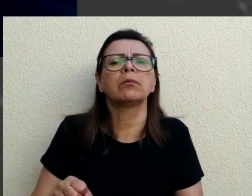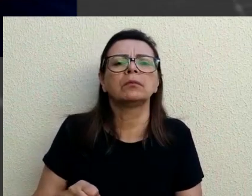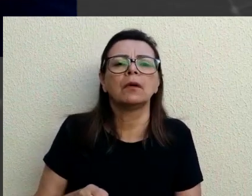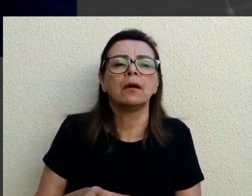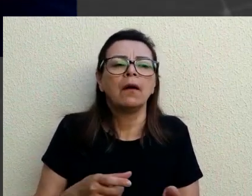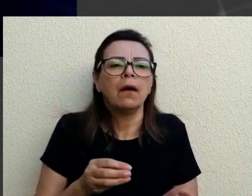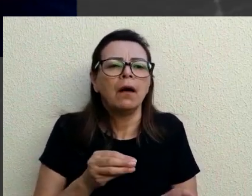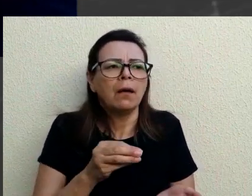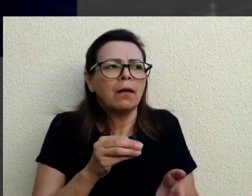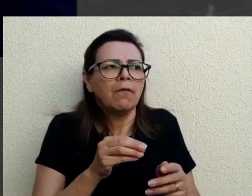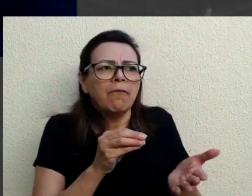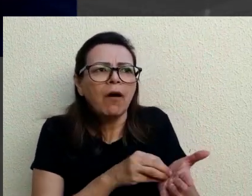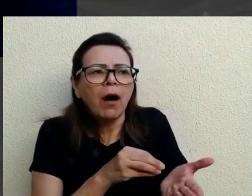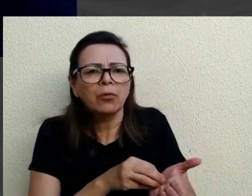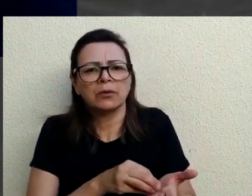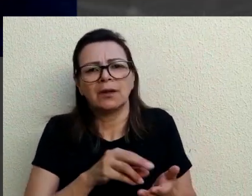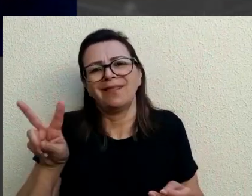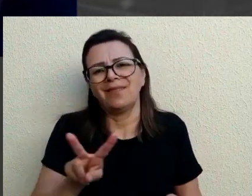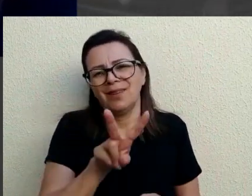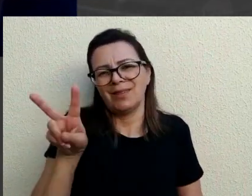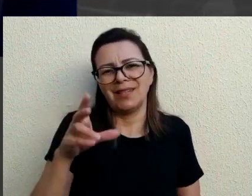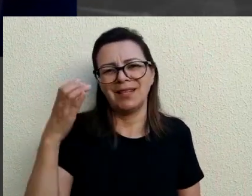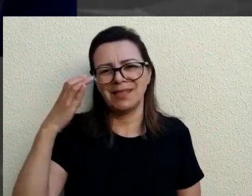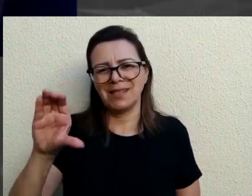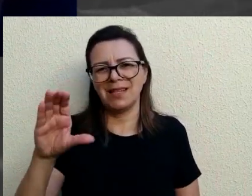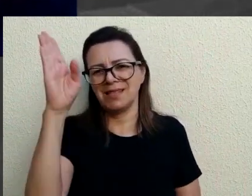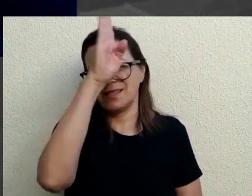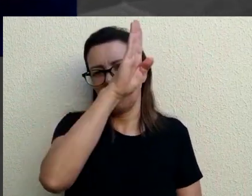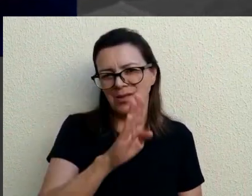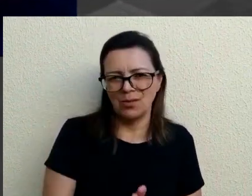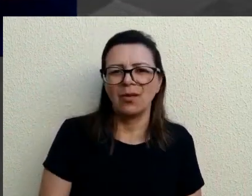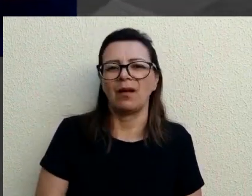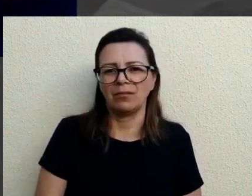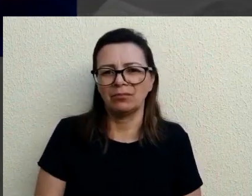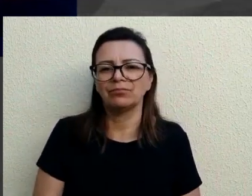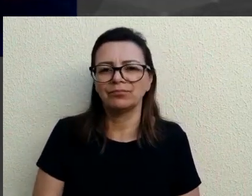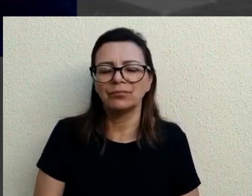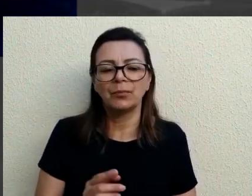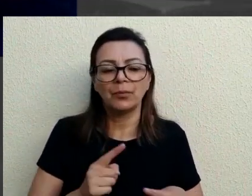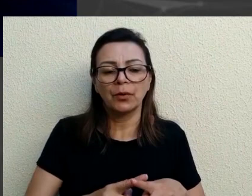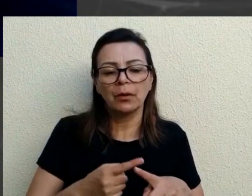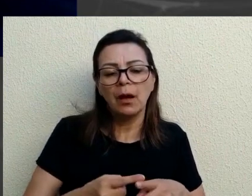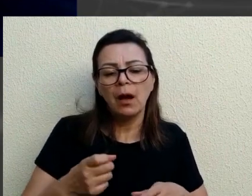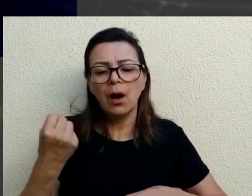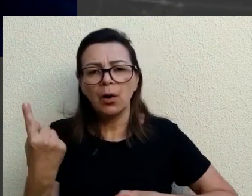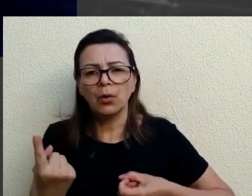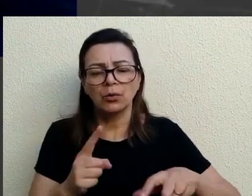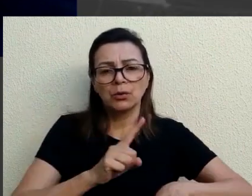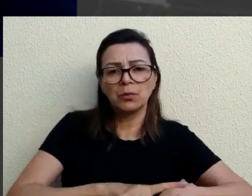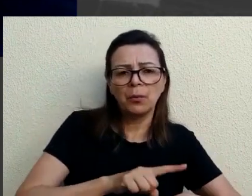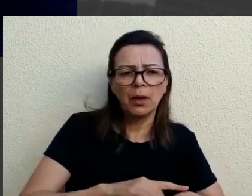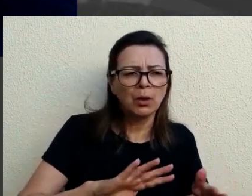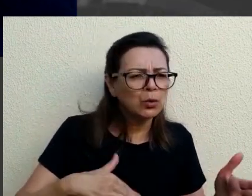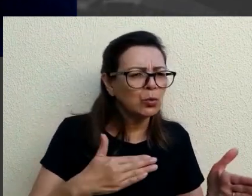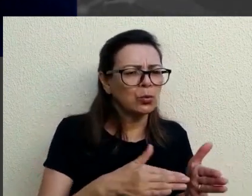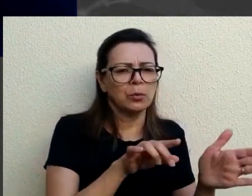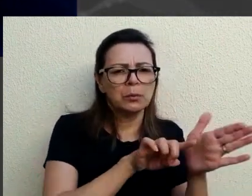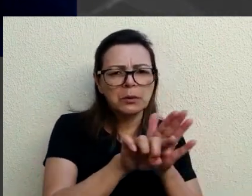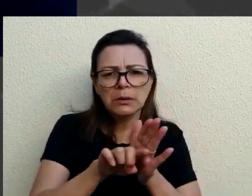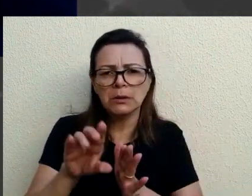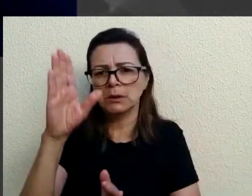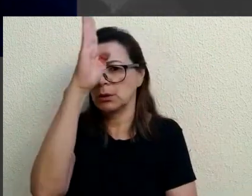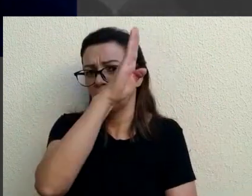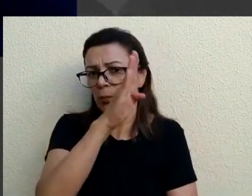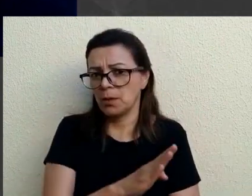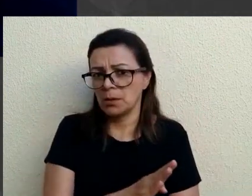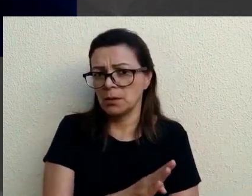nas universidades e até valorização da ciência nacional, professor, você reforçou em vários momentos que todas as pesquisas que